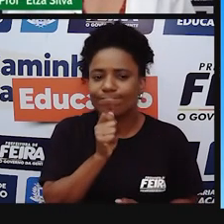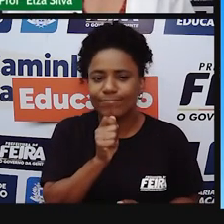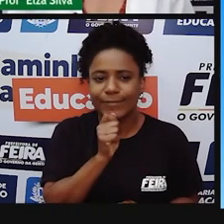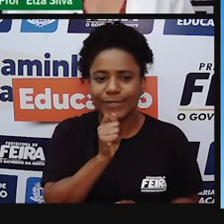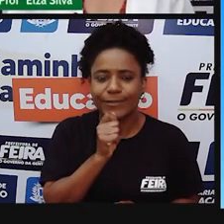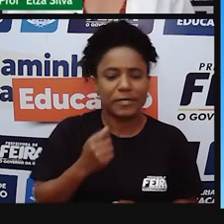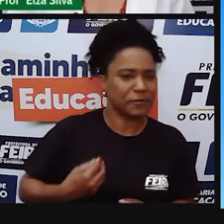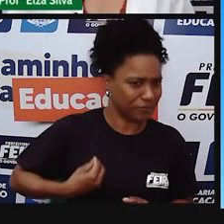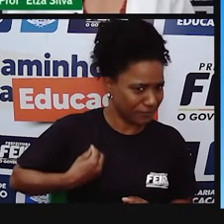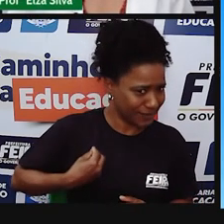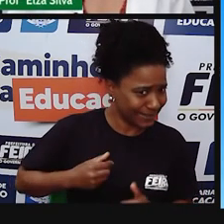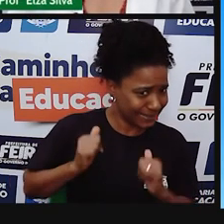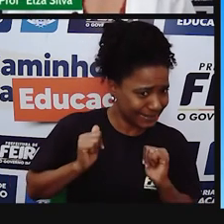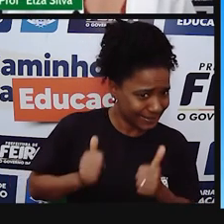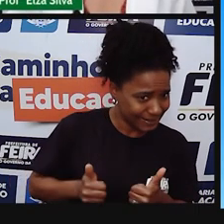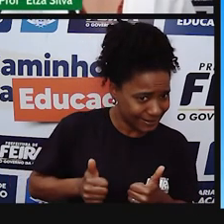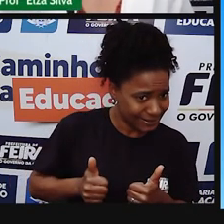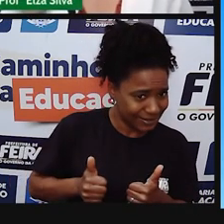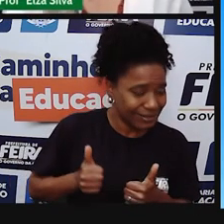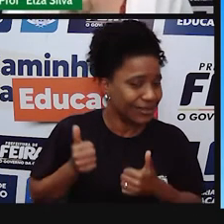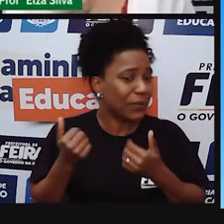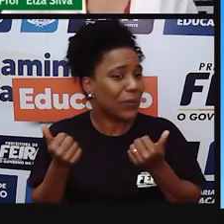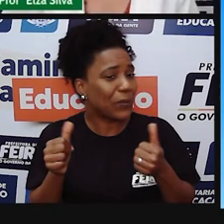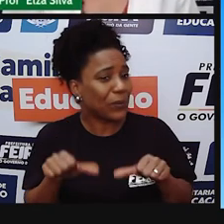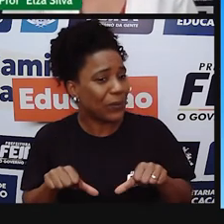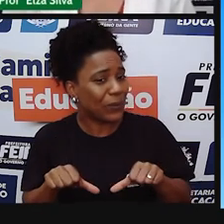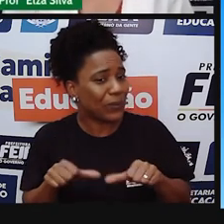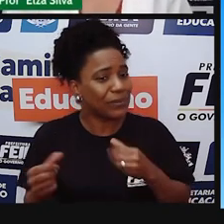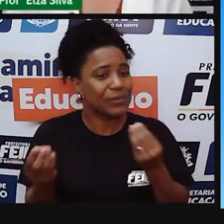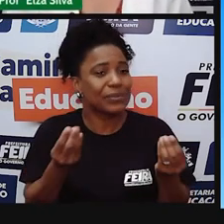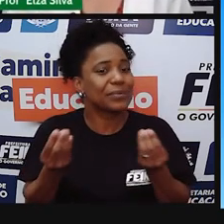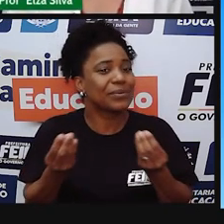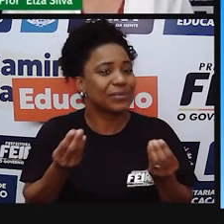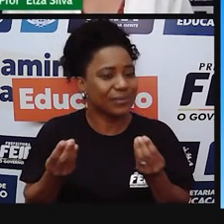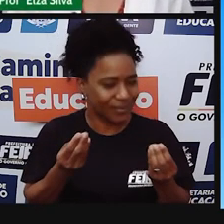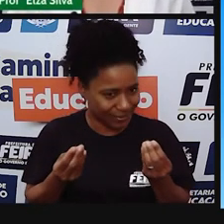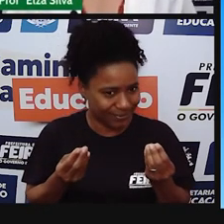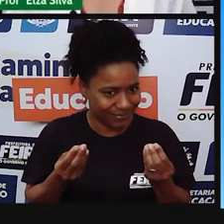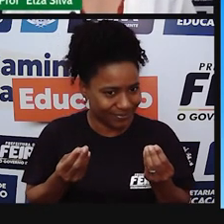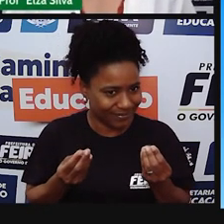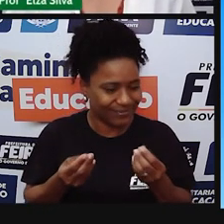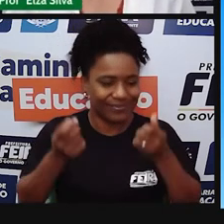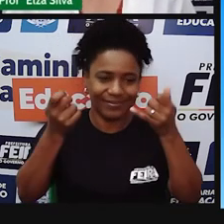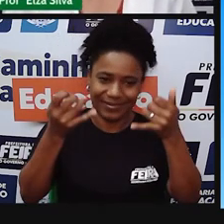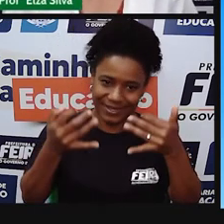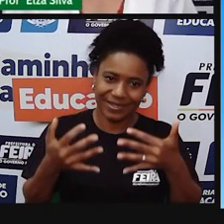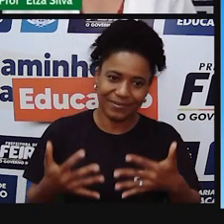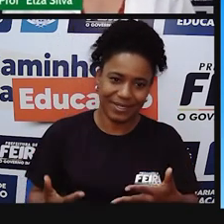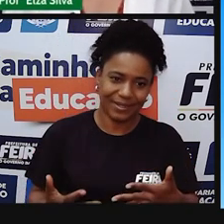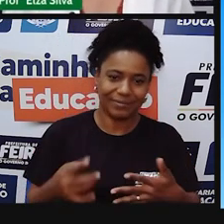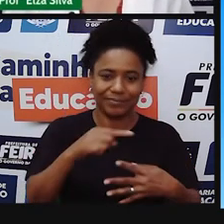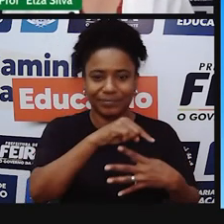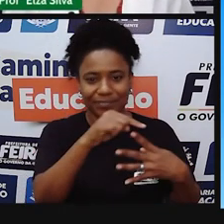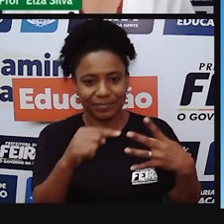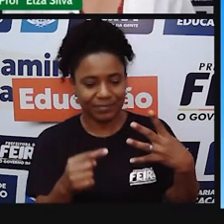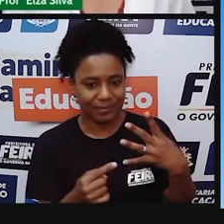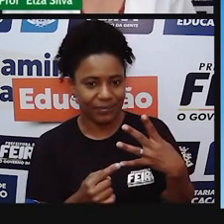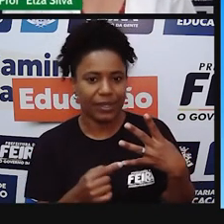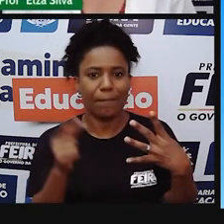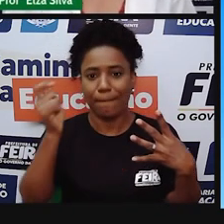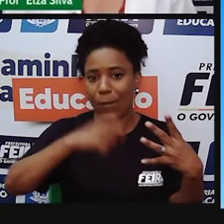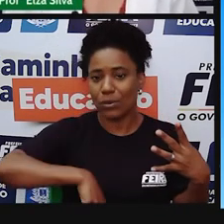tecnologia? Então, responda em seu caderno essa atividade e depois compartilhe